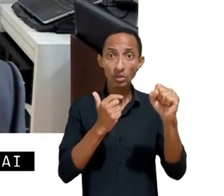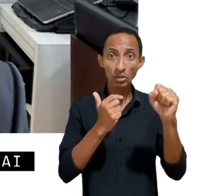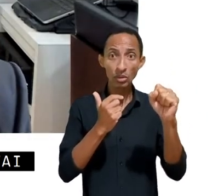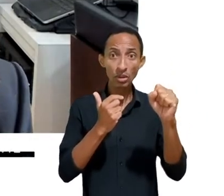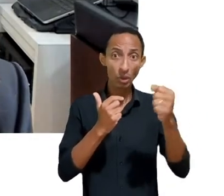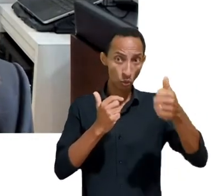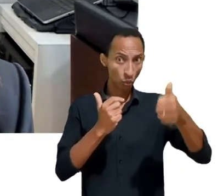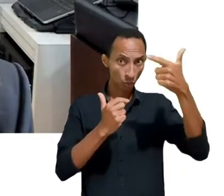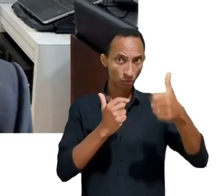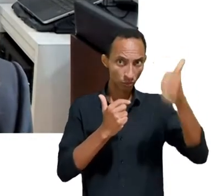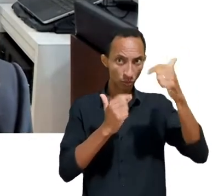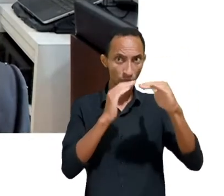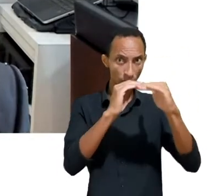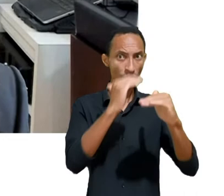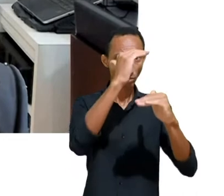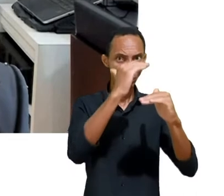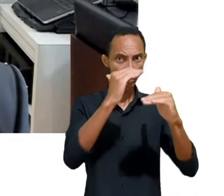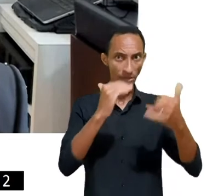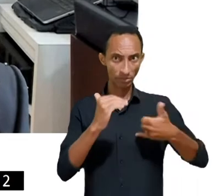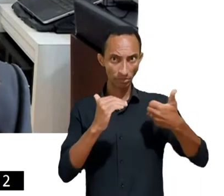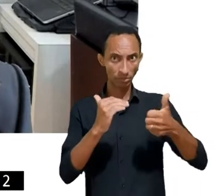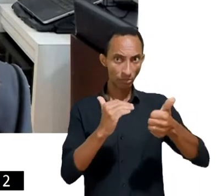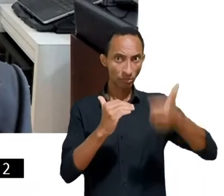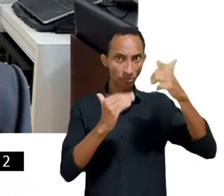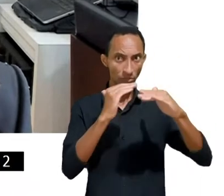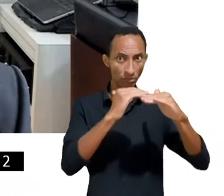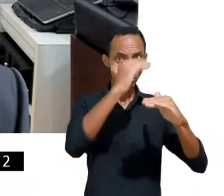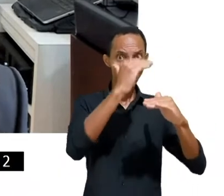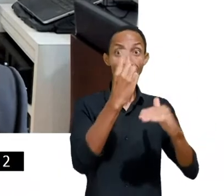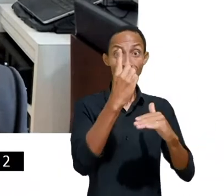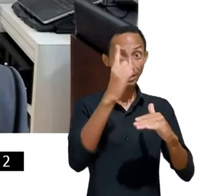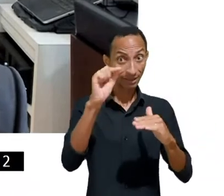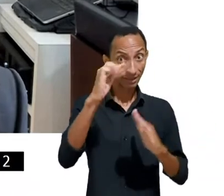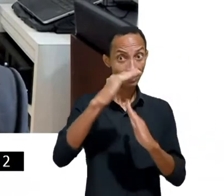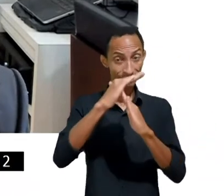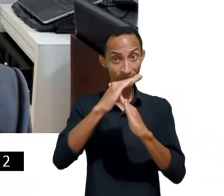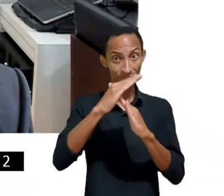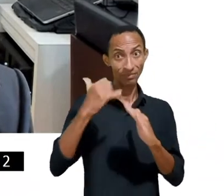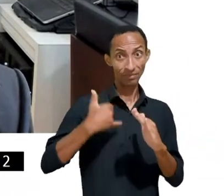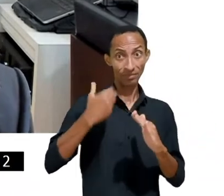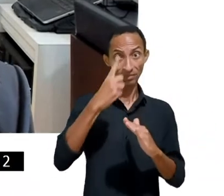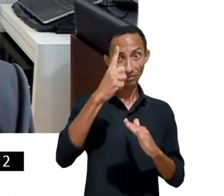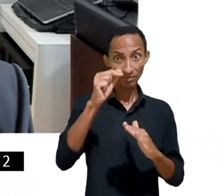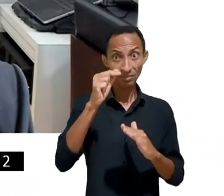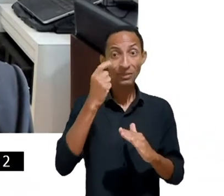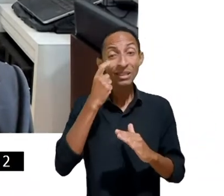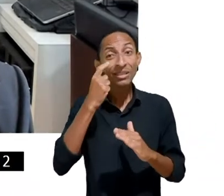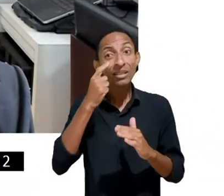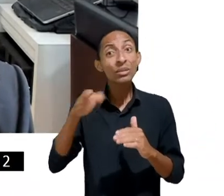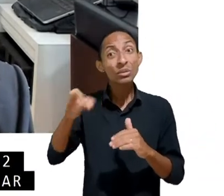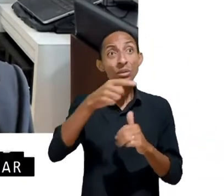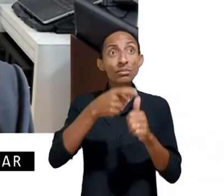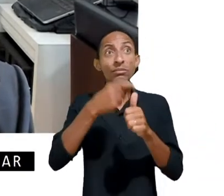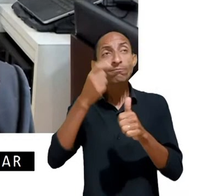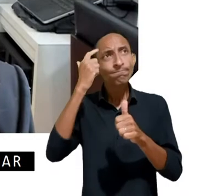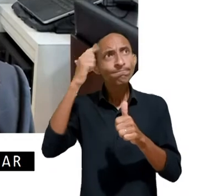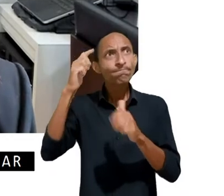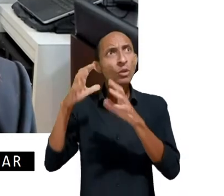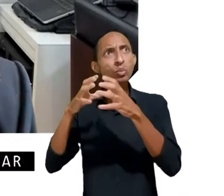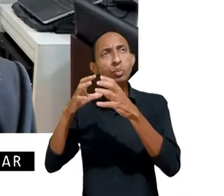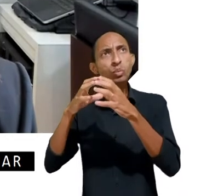17? Como que a gente vai trabalhar isso? Então, acho que essa é uma primeira questão que a NPD vai precisar